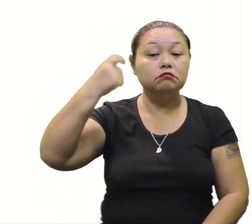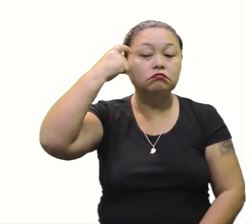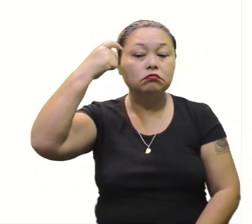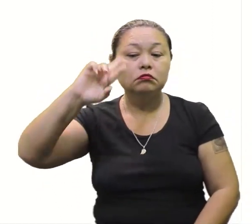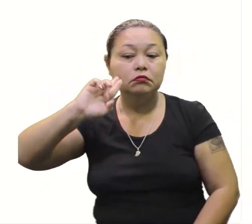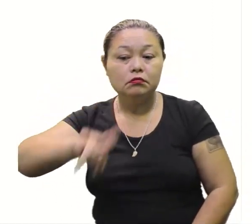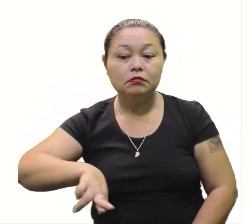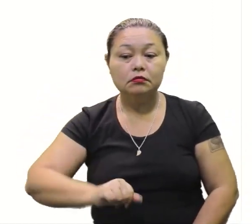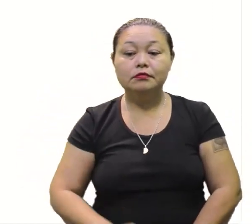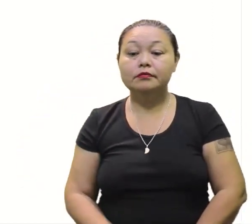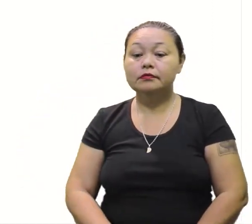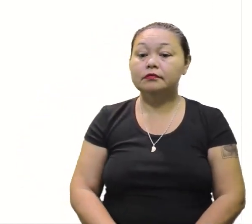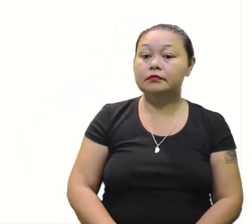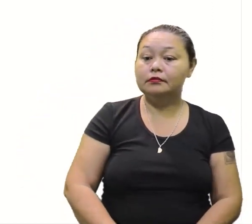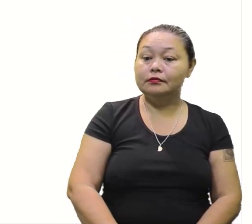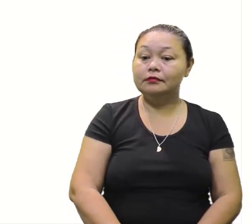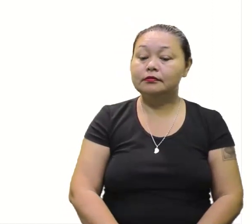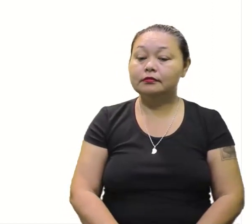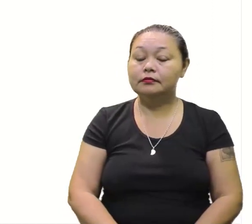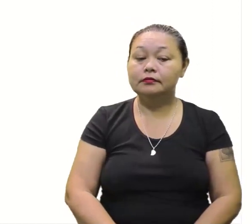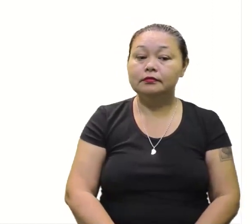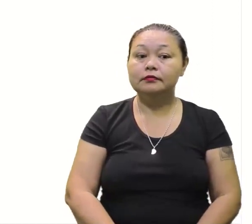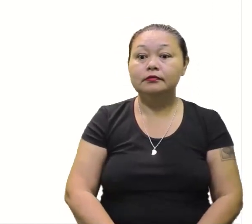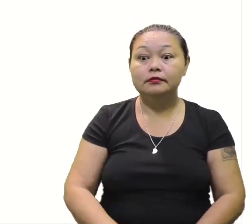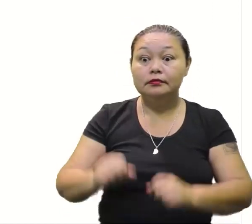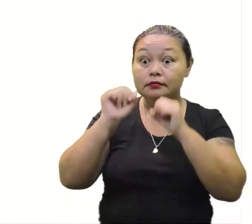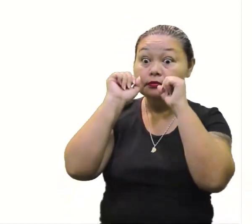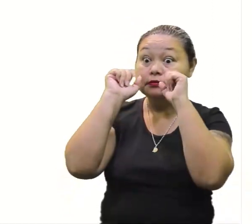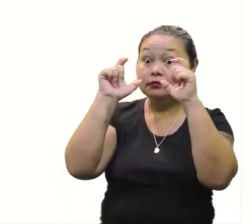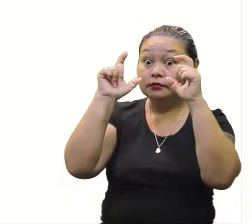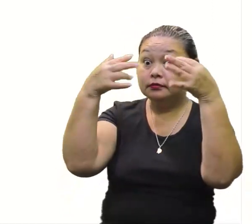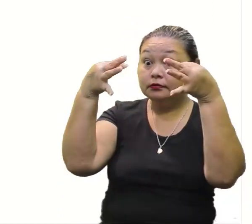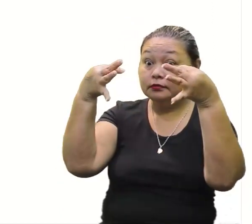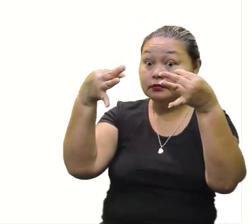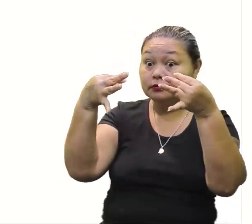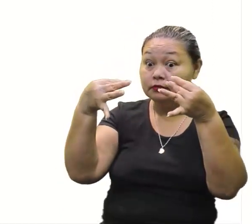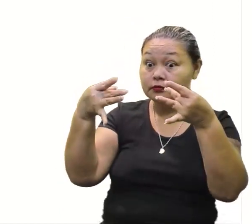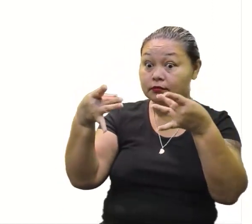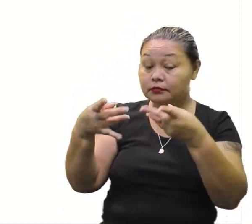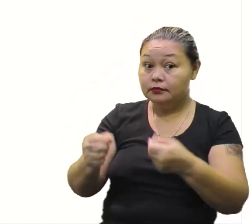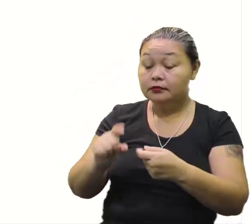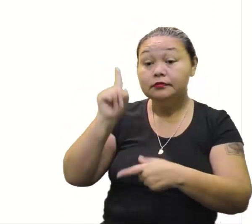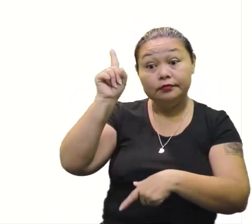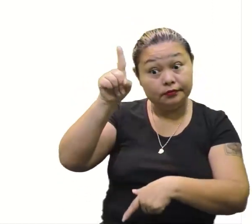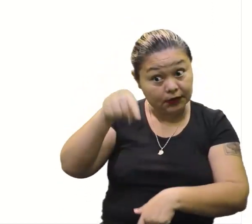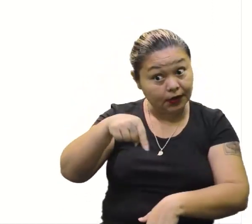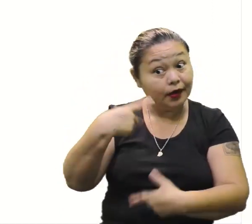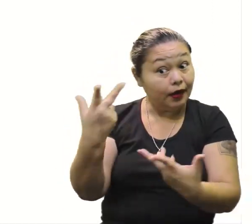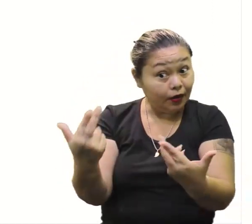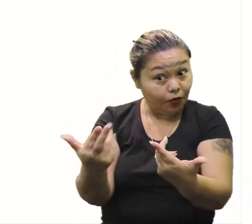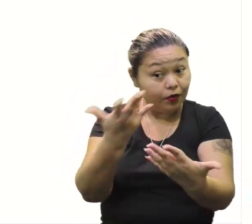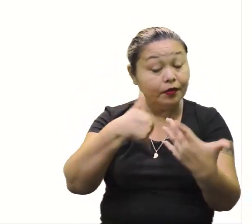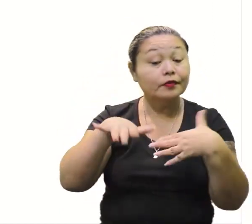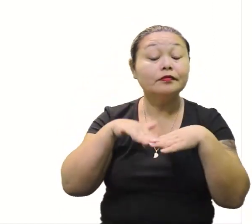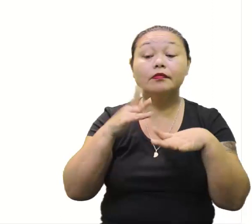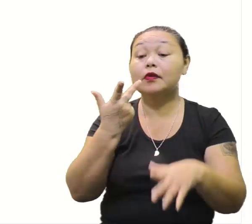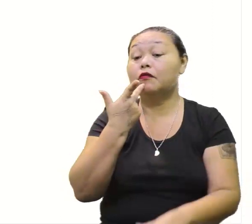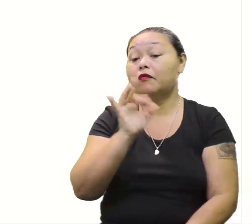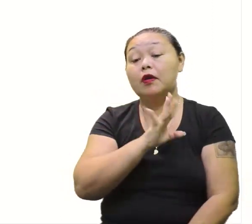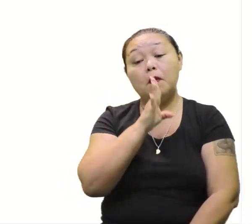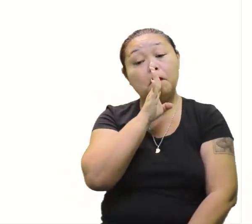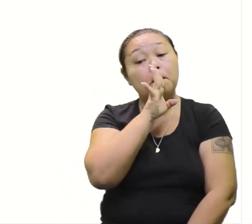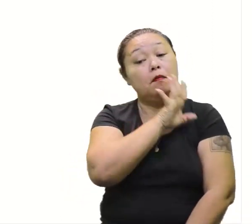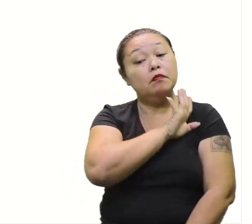e responda. Eita! Atenção aos detalhes. É assim que a matemática funciona. vou nem falar nada.